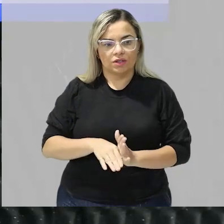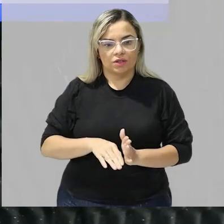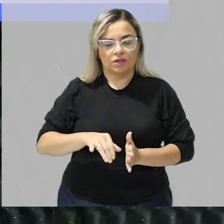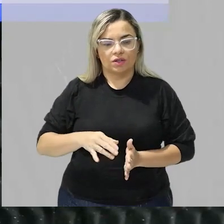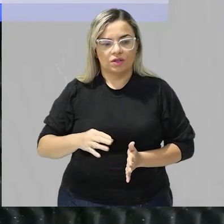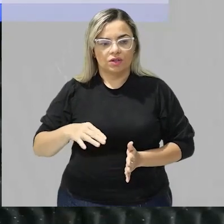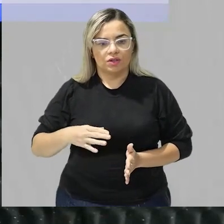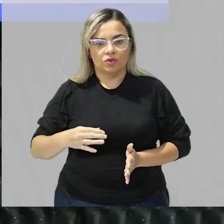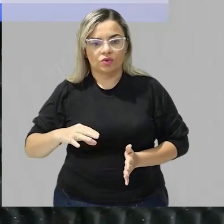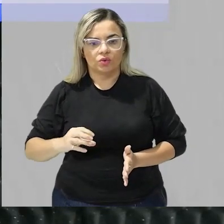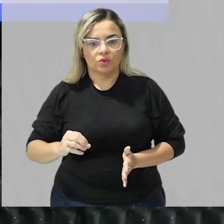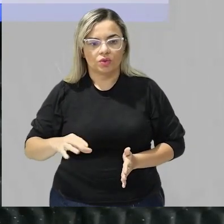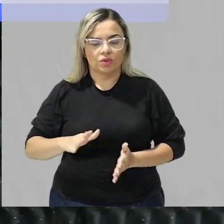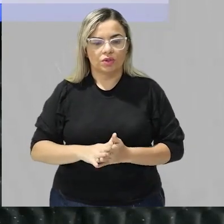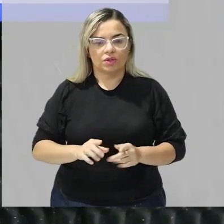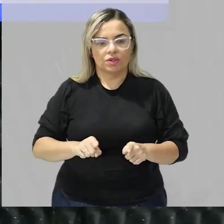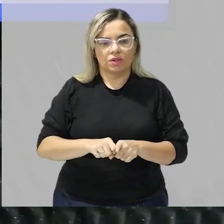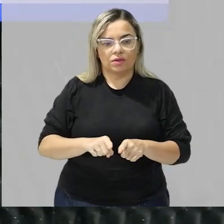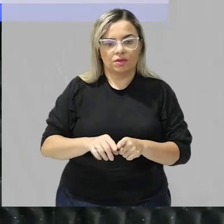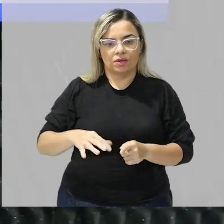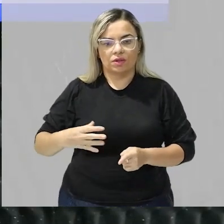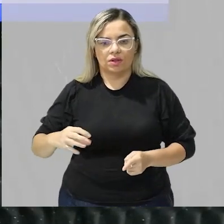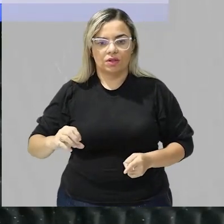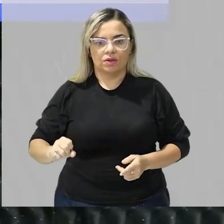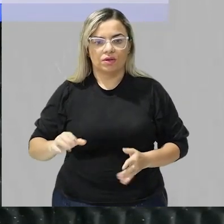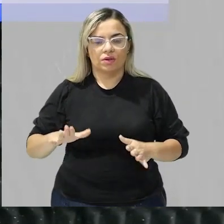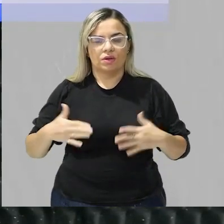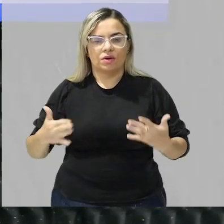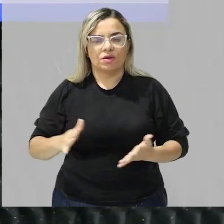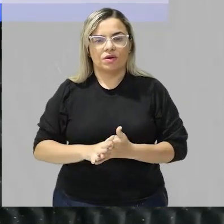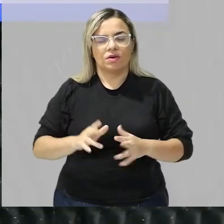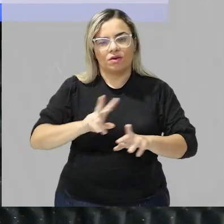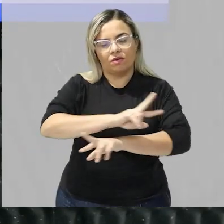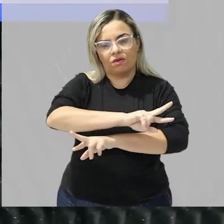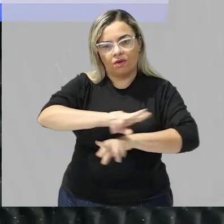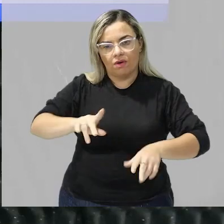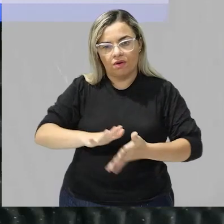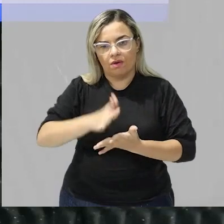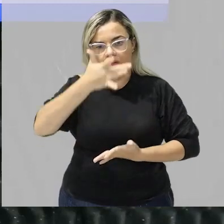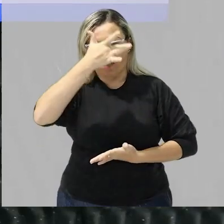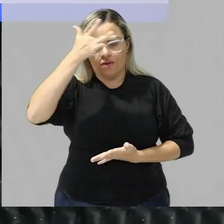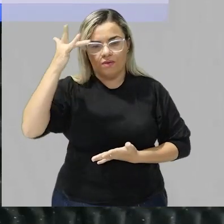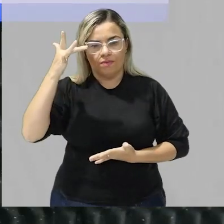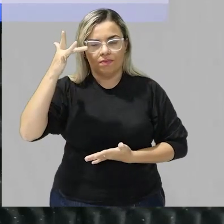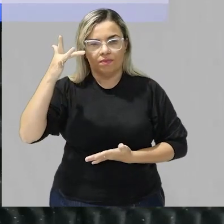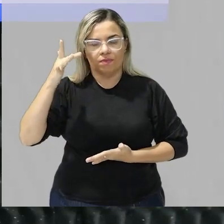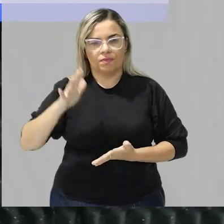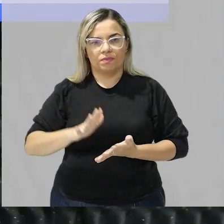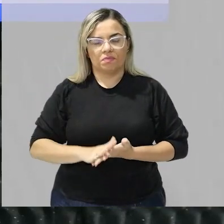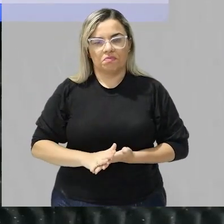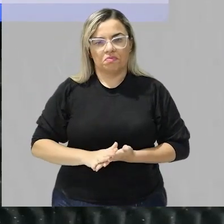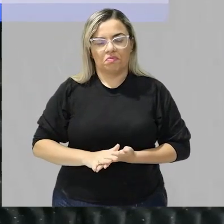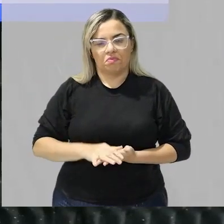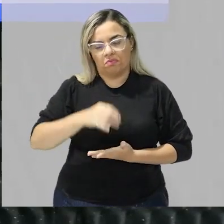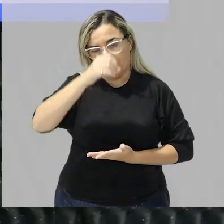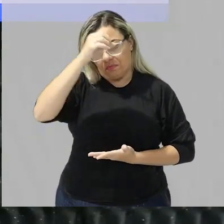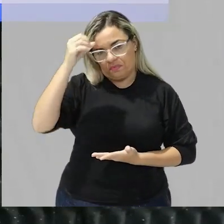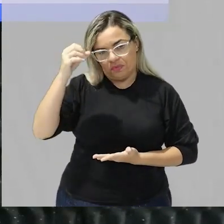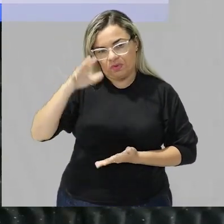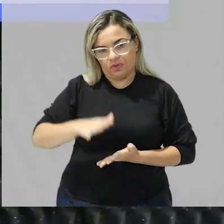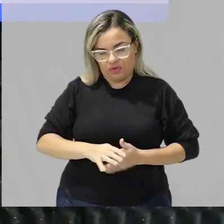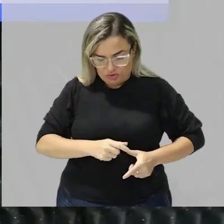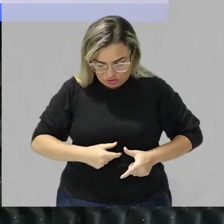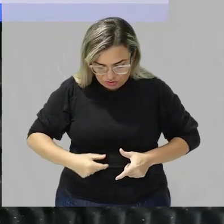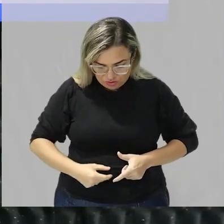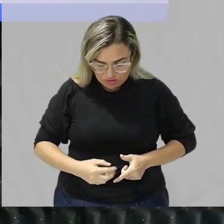que é o restante do intestino delgado muitas pessoas de maneira bem leiga chamam isso aí de tripa né?